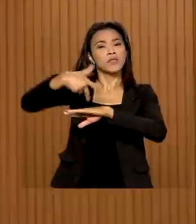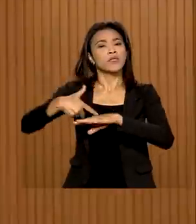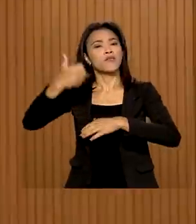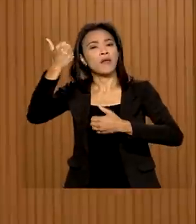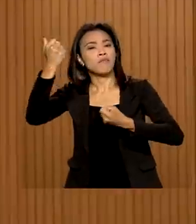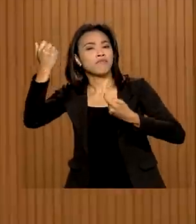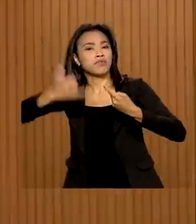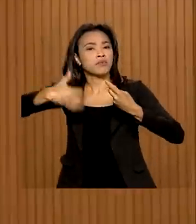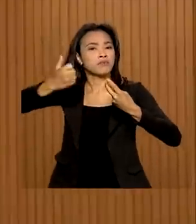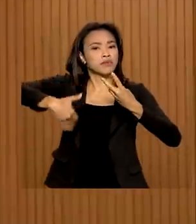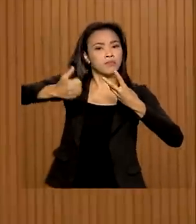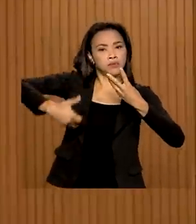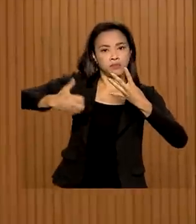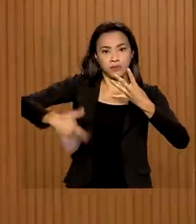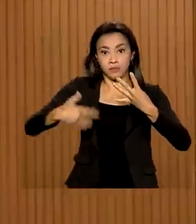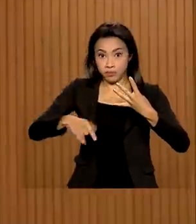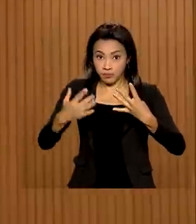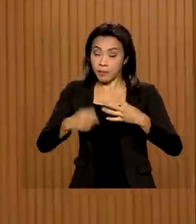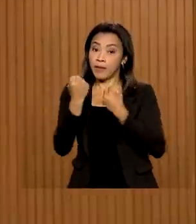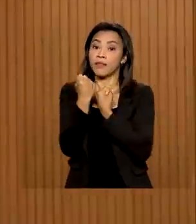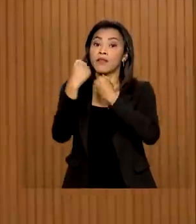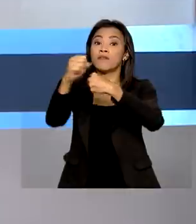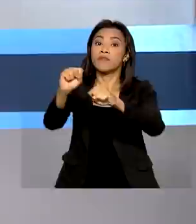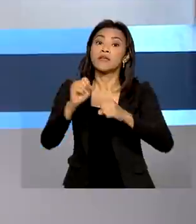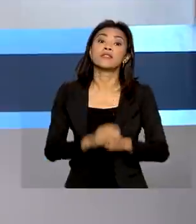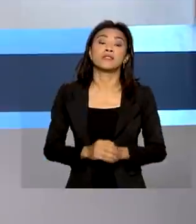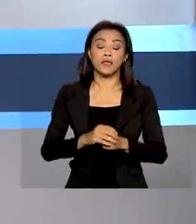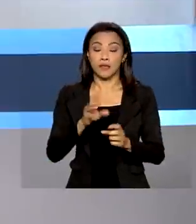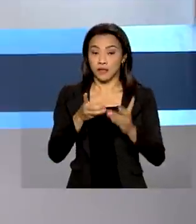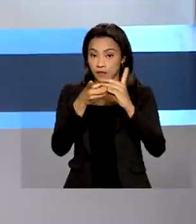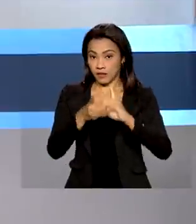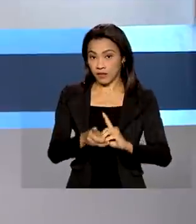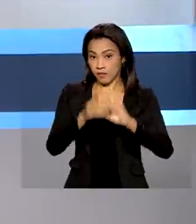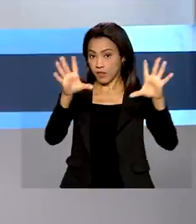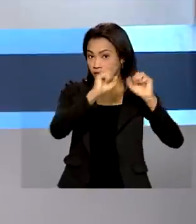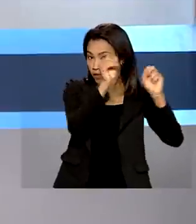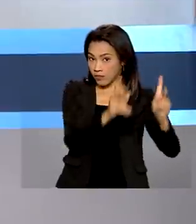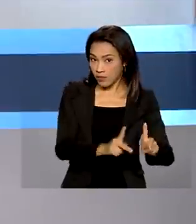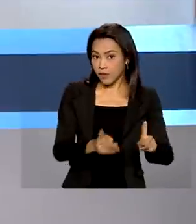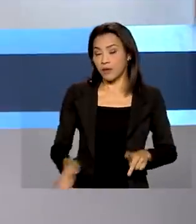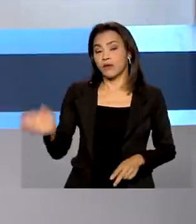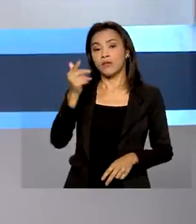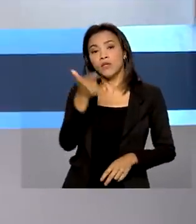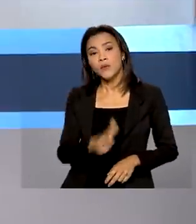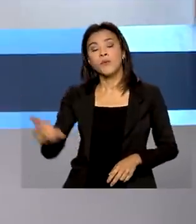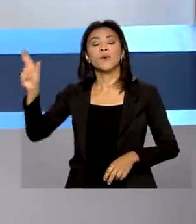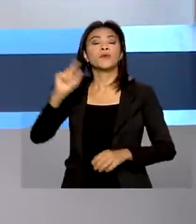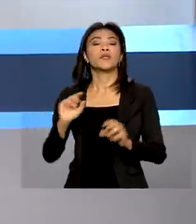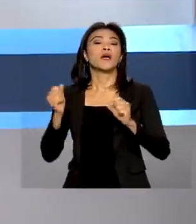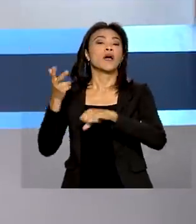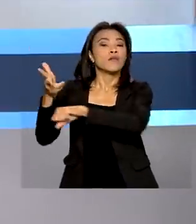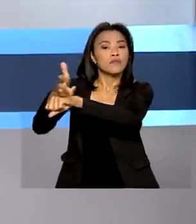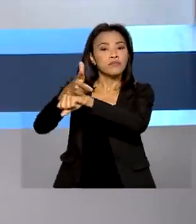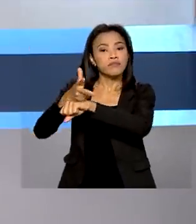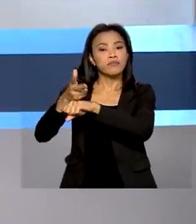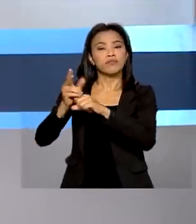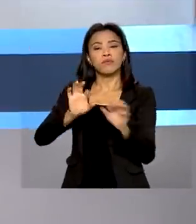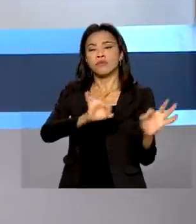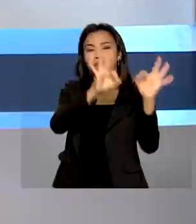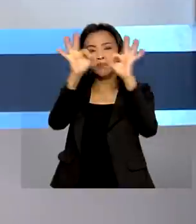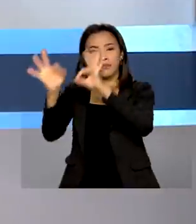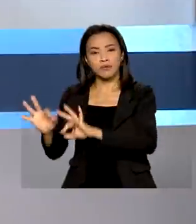governo brasileiro na defesa da democracia e da paz. E em outra reportagem especial sobre o programa Calha Norte,